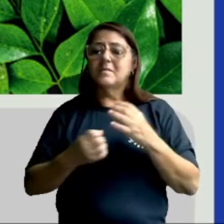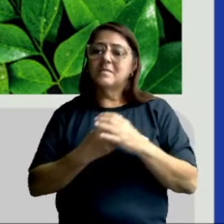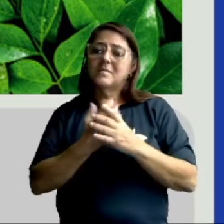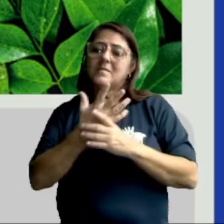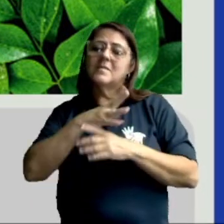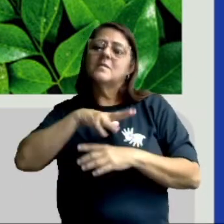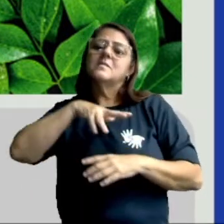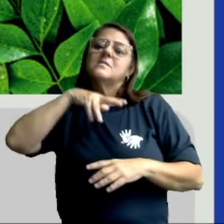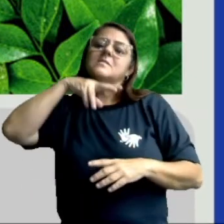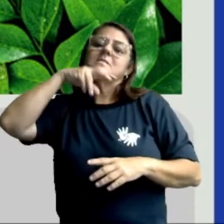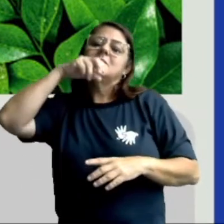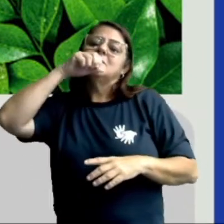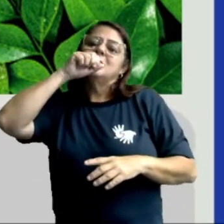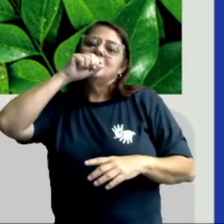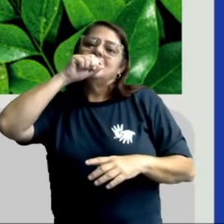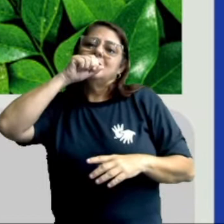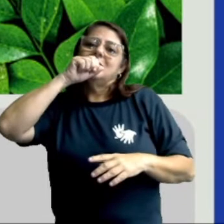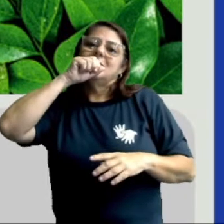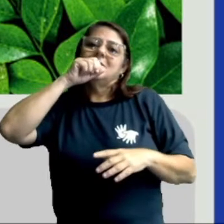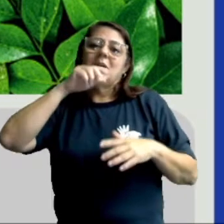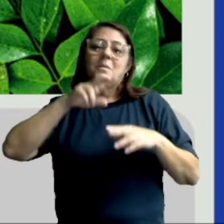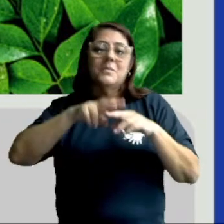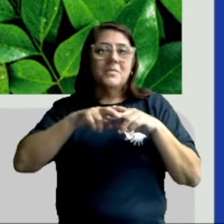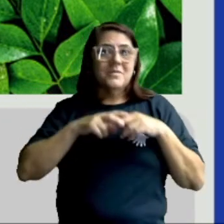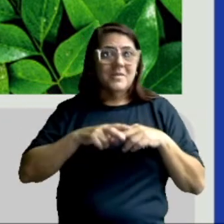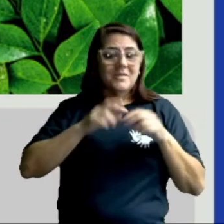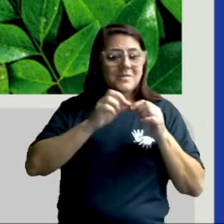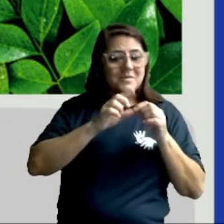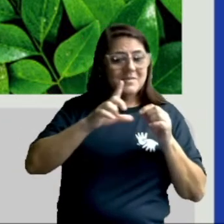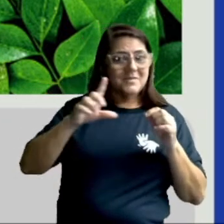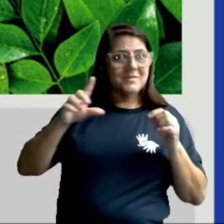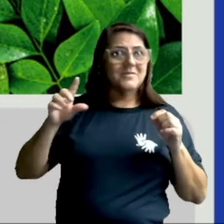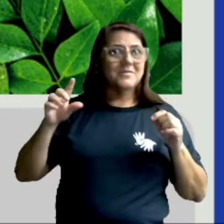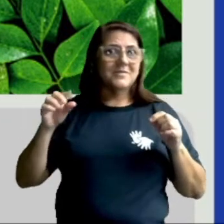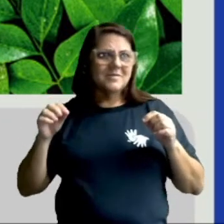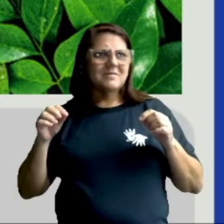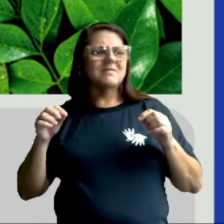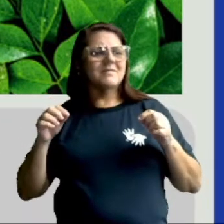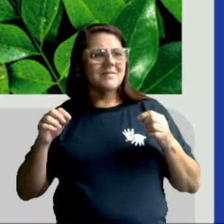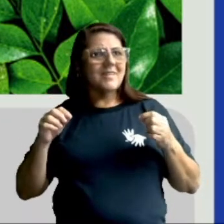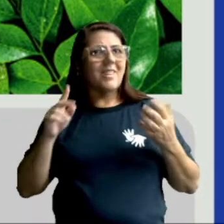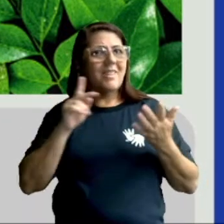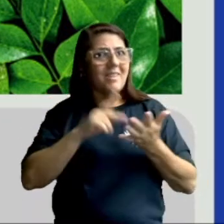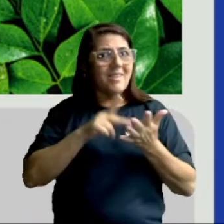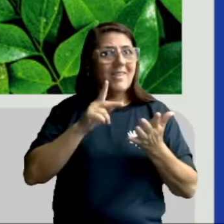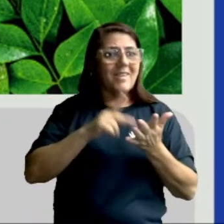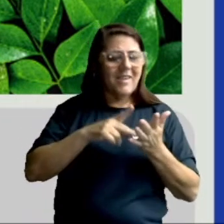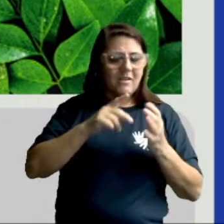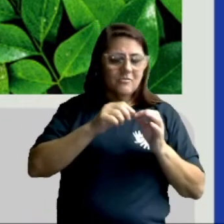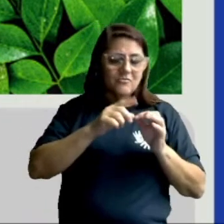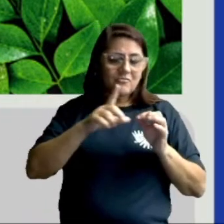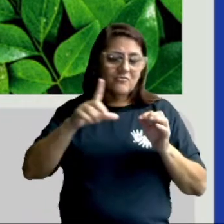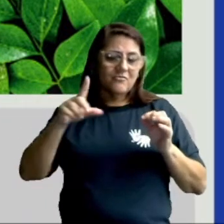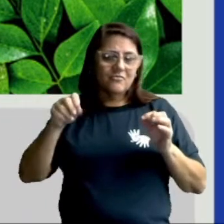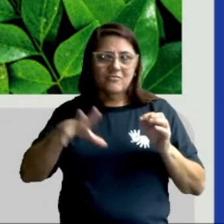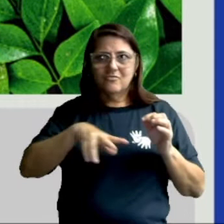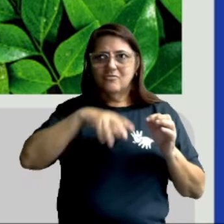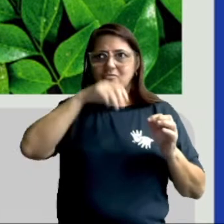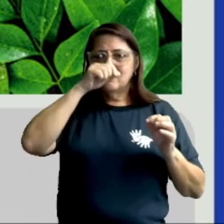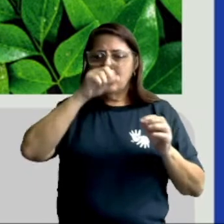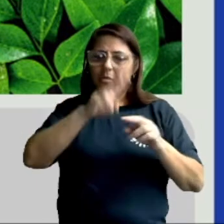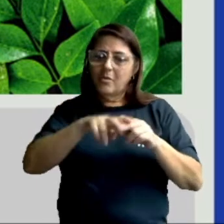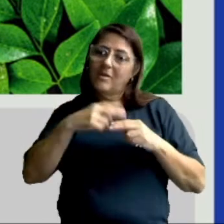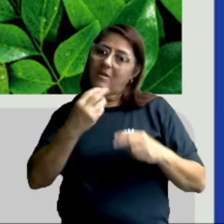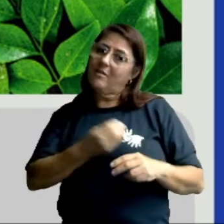Vocês sabiam que as plantas respiram por meio das folhas? Isso mesmo, elas respiram. Por isso que elas são seres